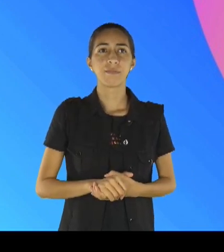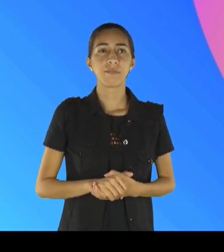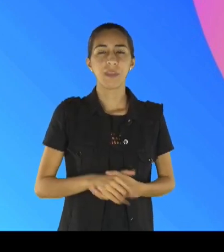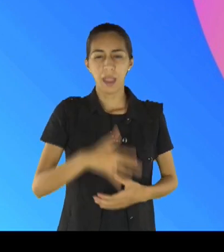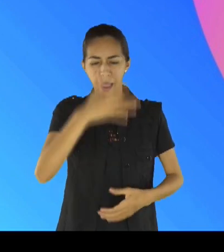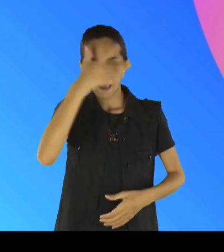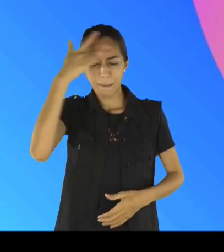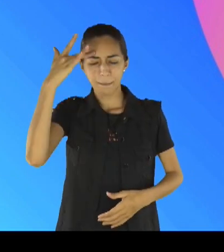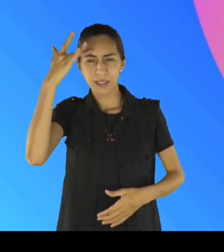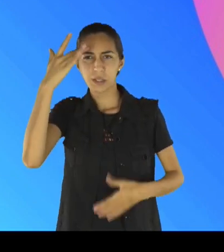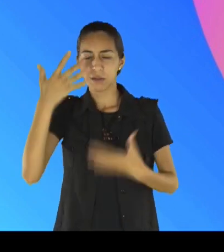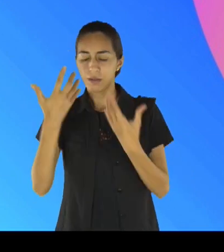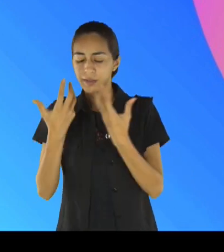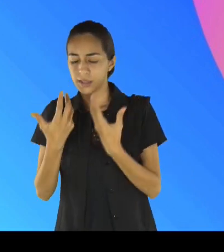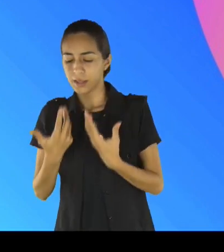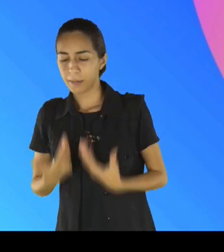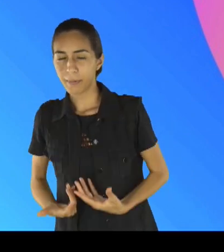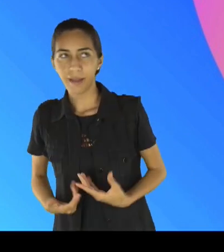desanimado,